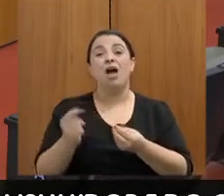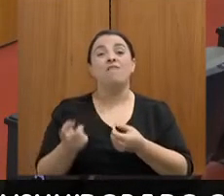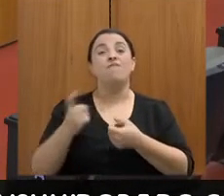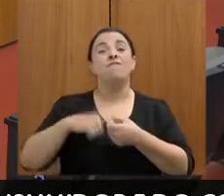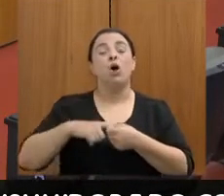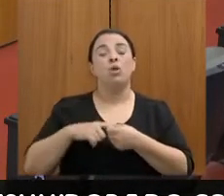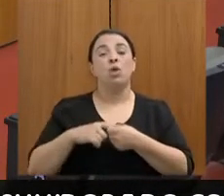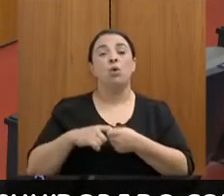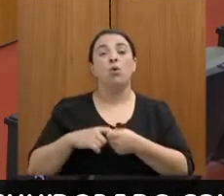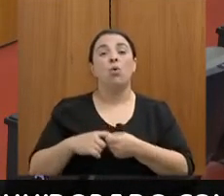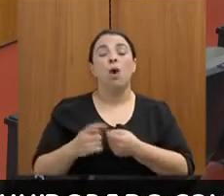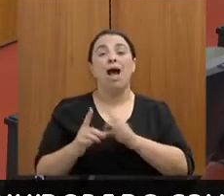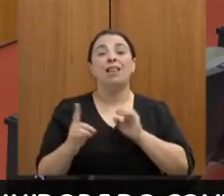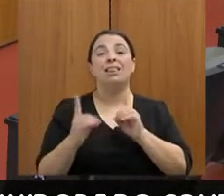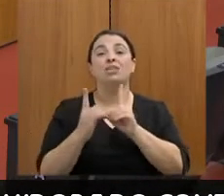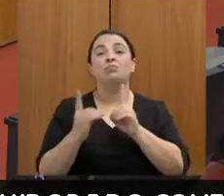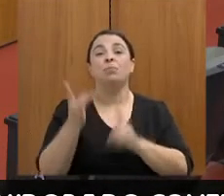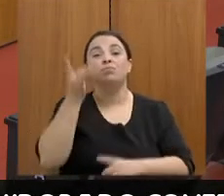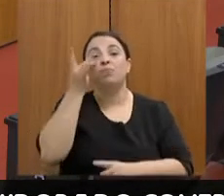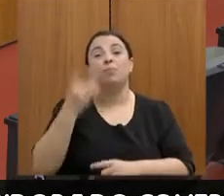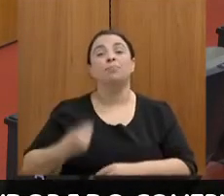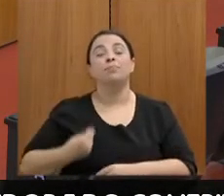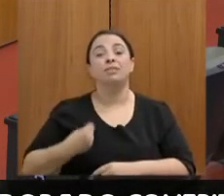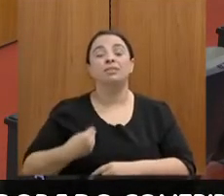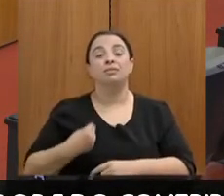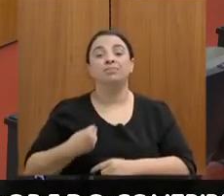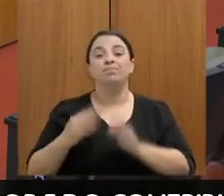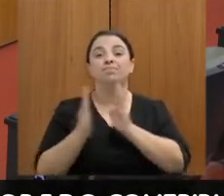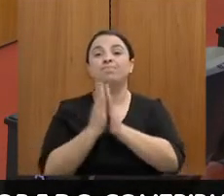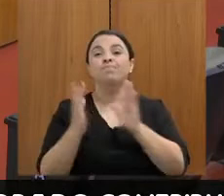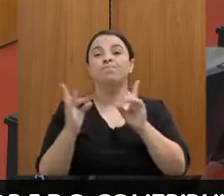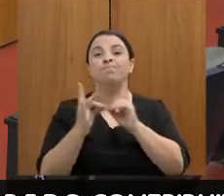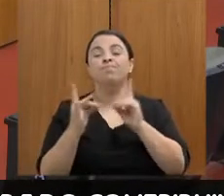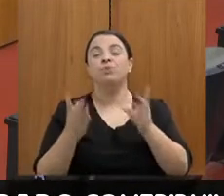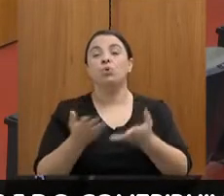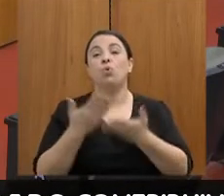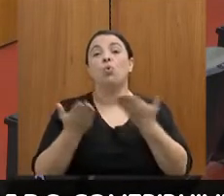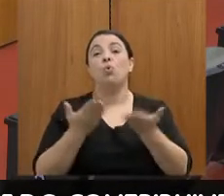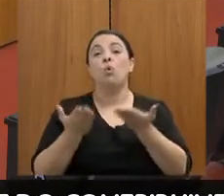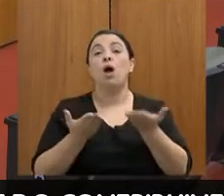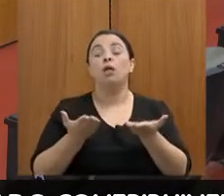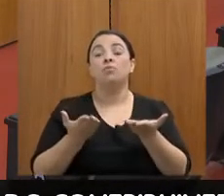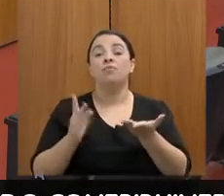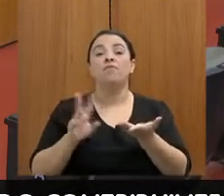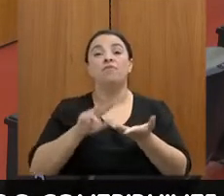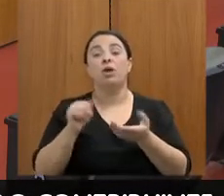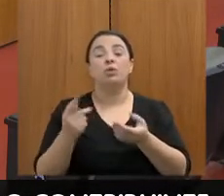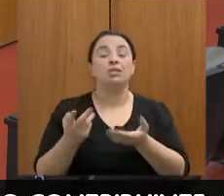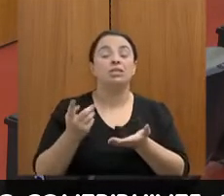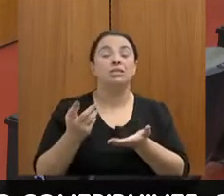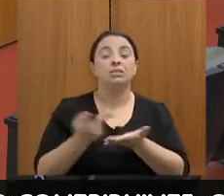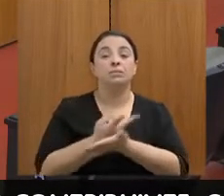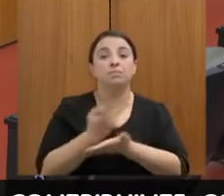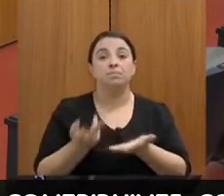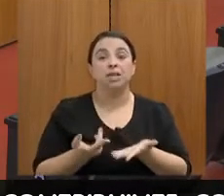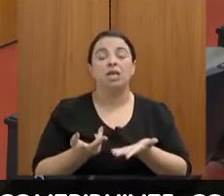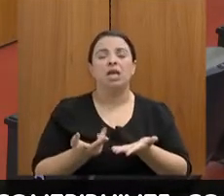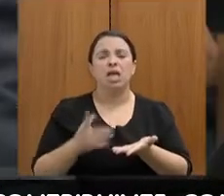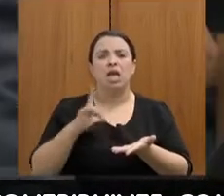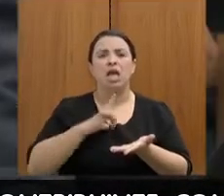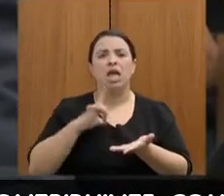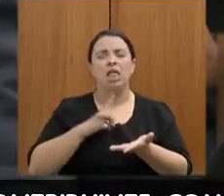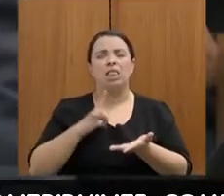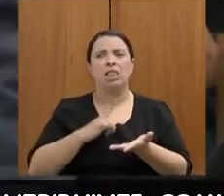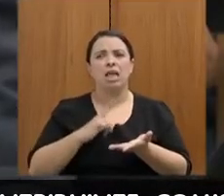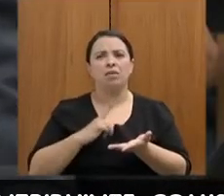presencialmente, e se de fato está pretendendo voltar com o atendimento presencialmente, se há algum impacto econômico em manter essas pessoas em home